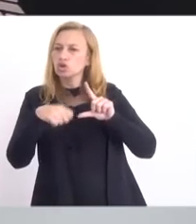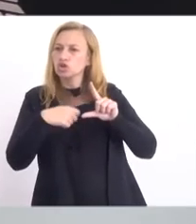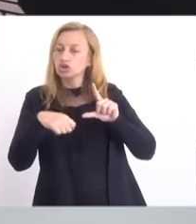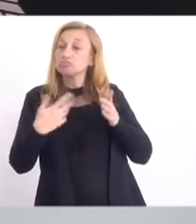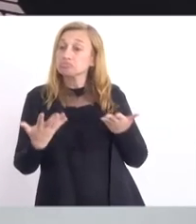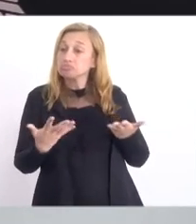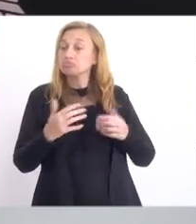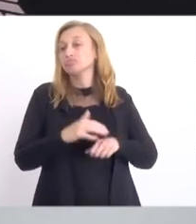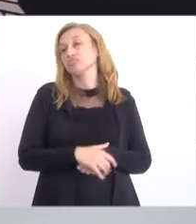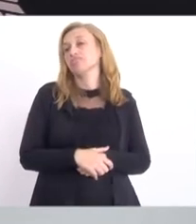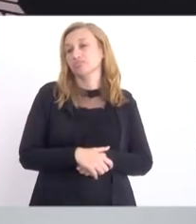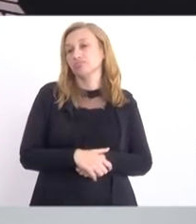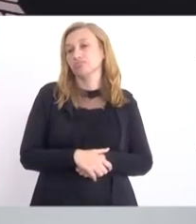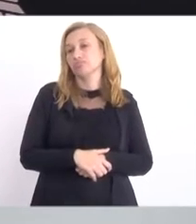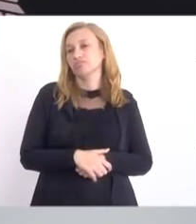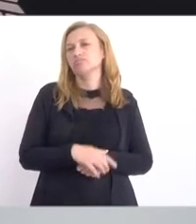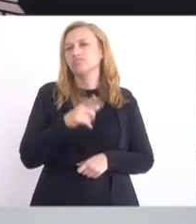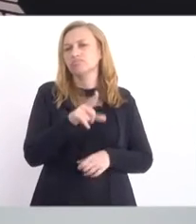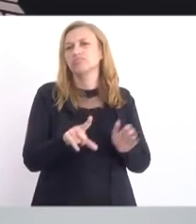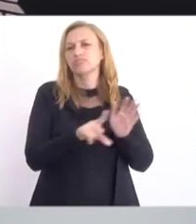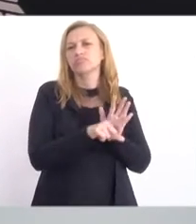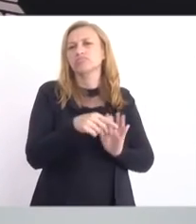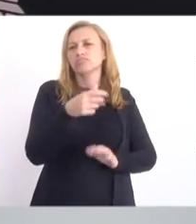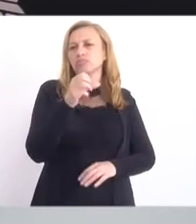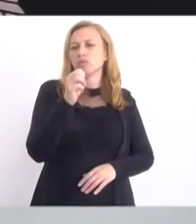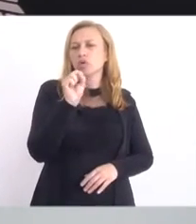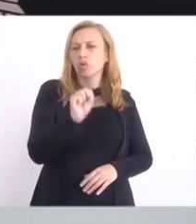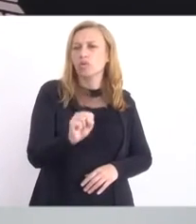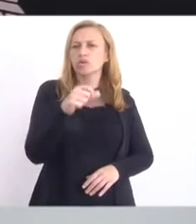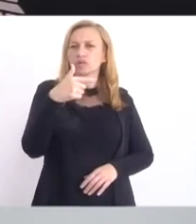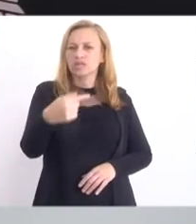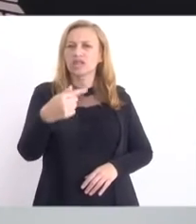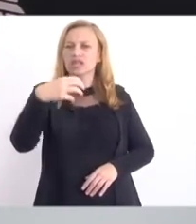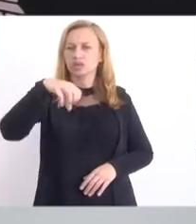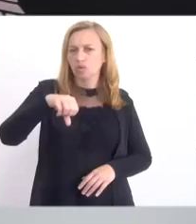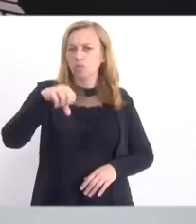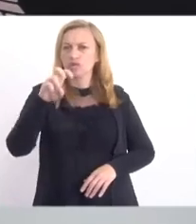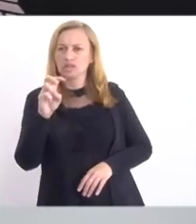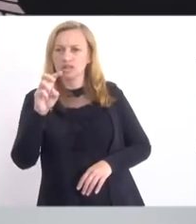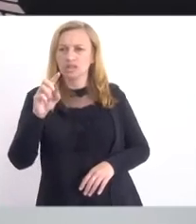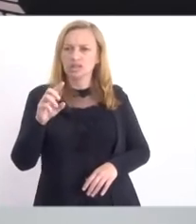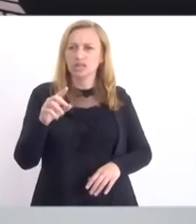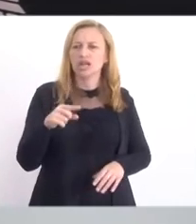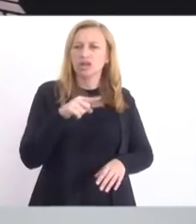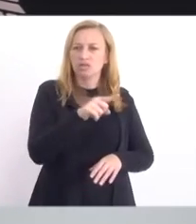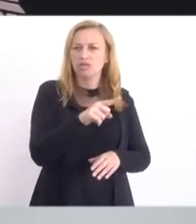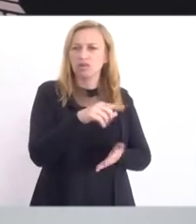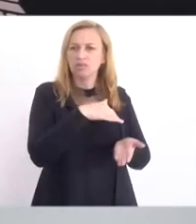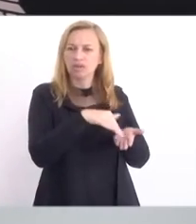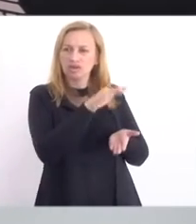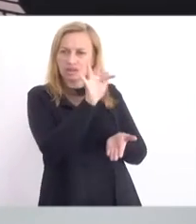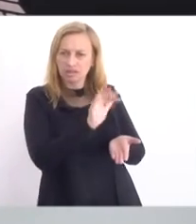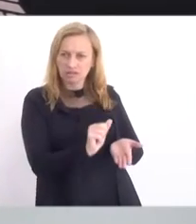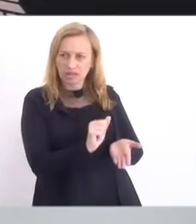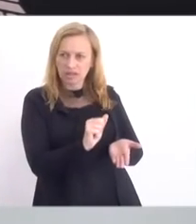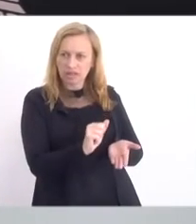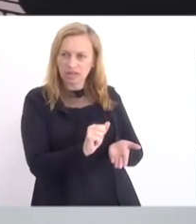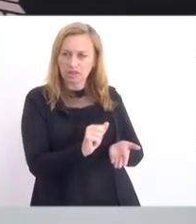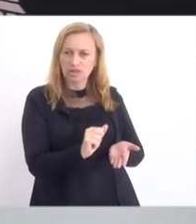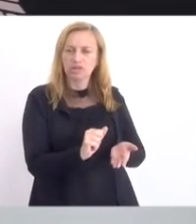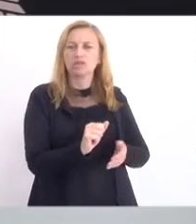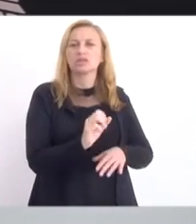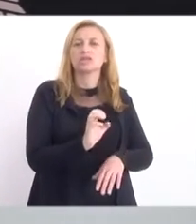Essa lei 8795, ela foi regida pela Fazenda, pelo então secretário Luiz